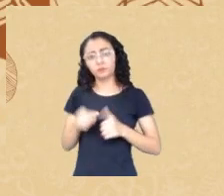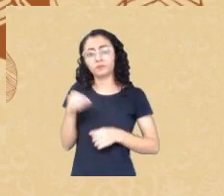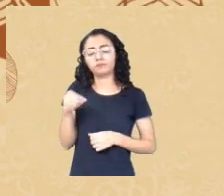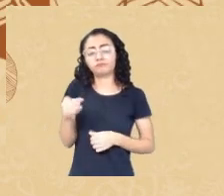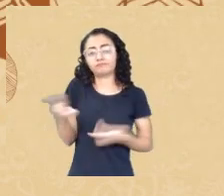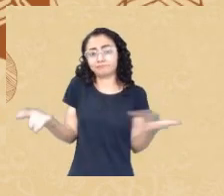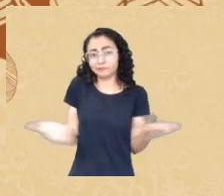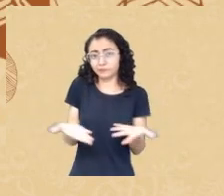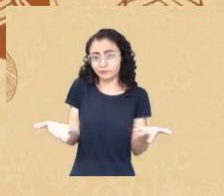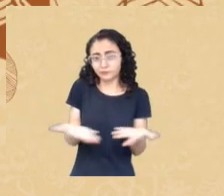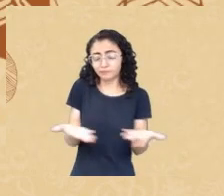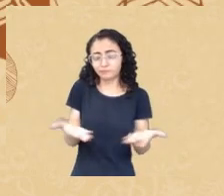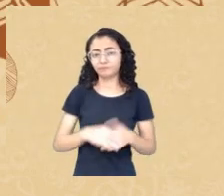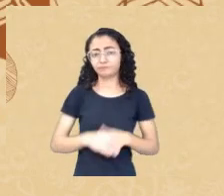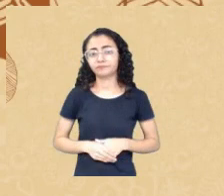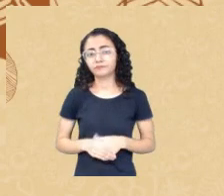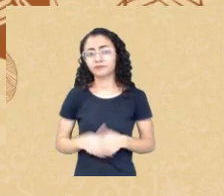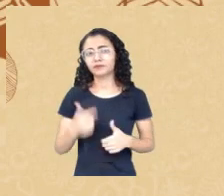procura a partir de então